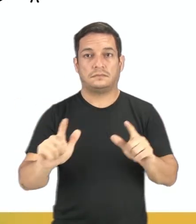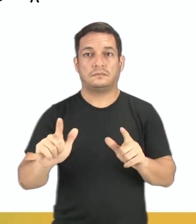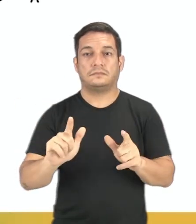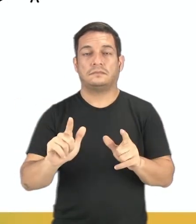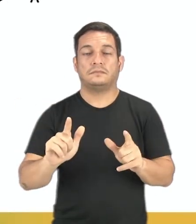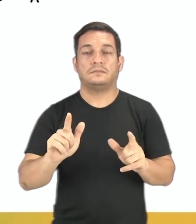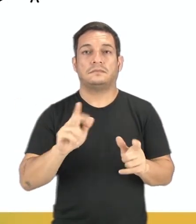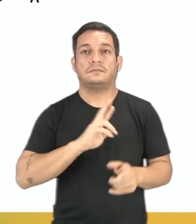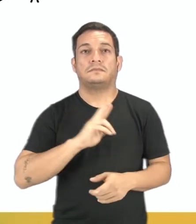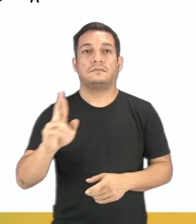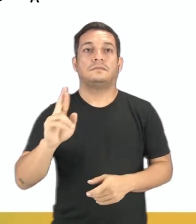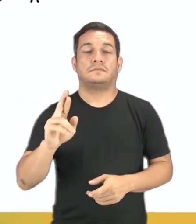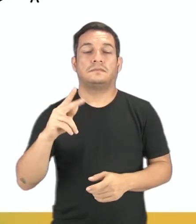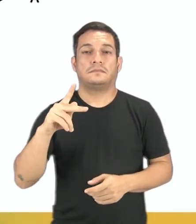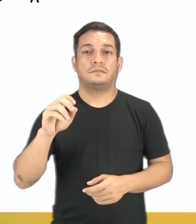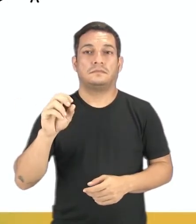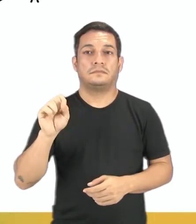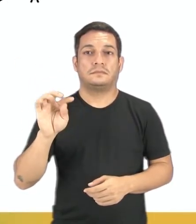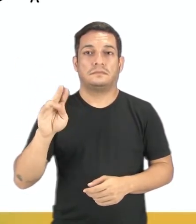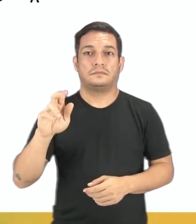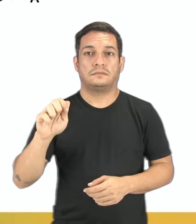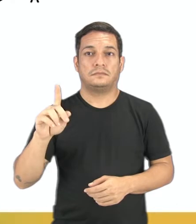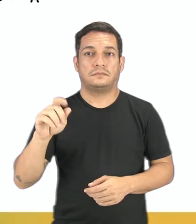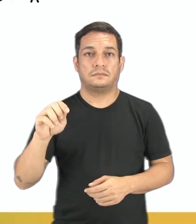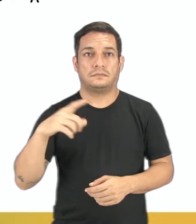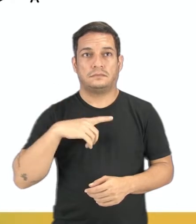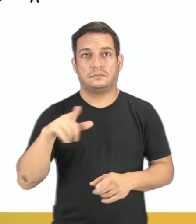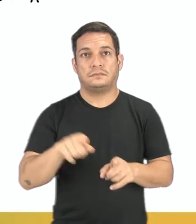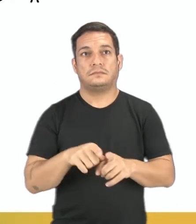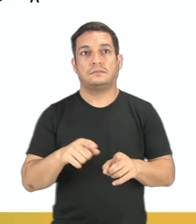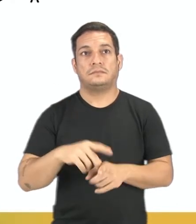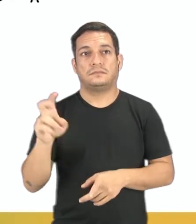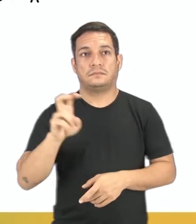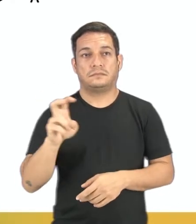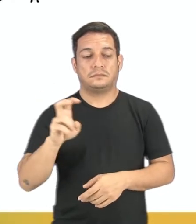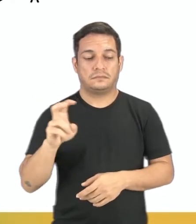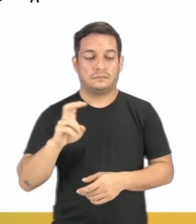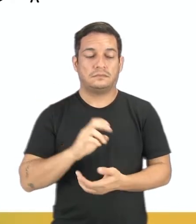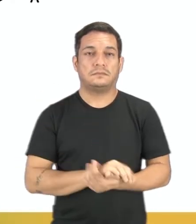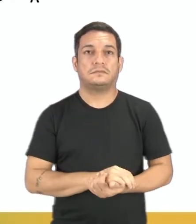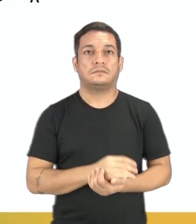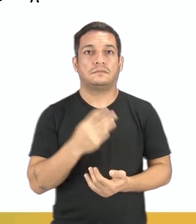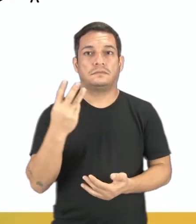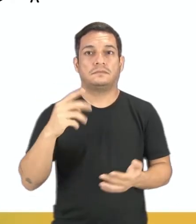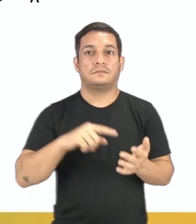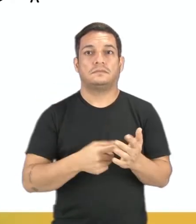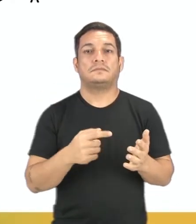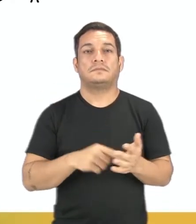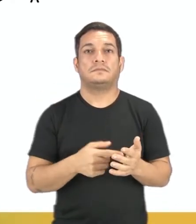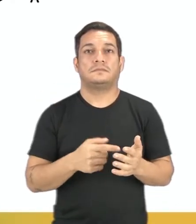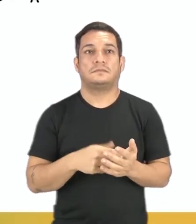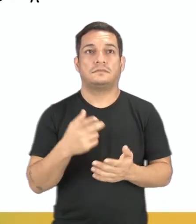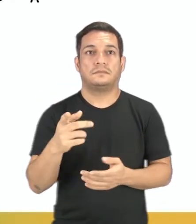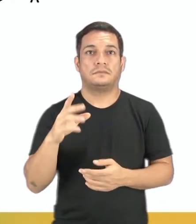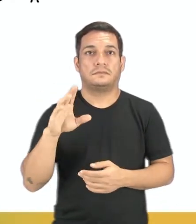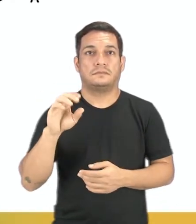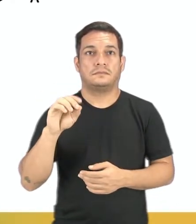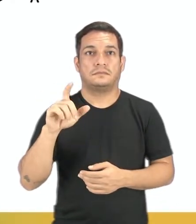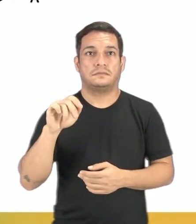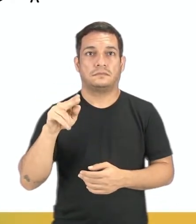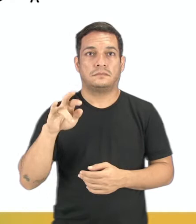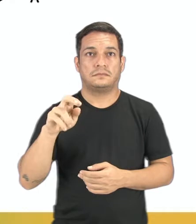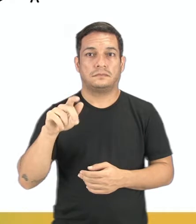para representar esse postulado. Nós temos também o quinto postulado. Três pontos não colineares